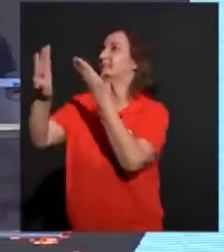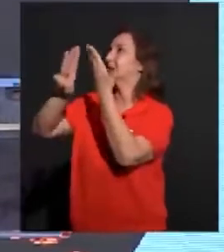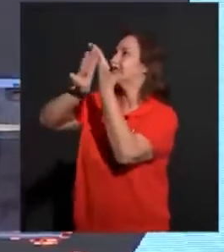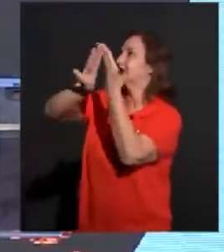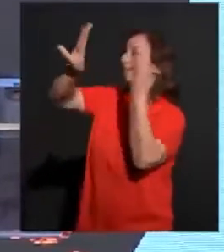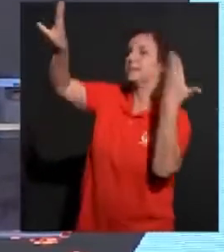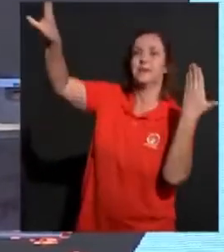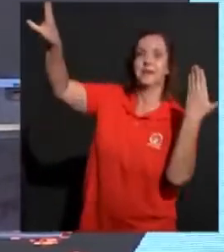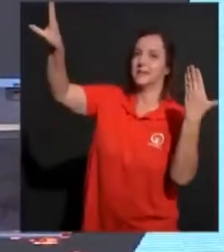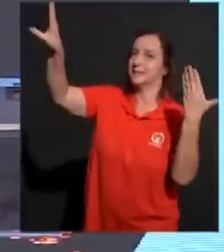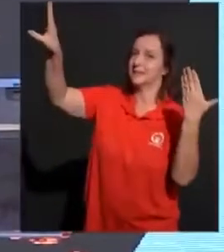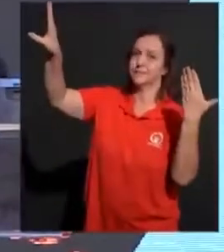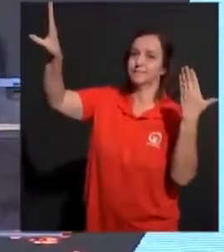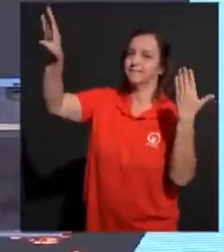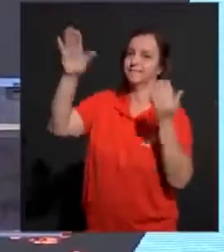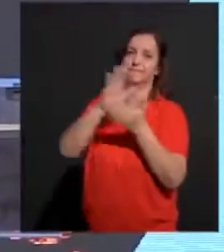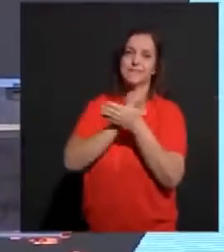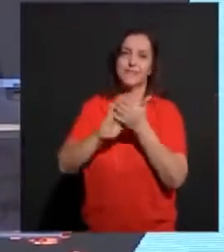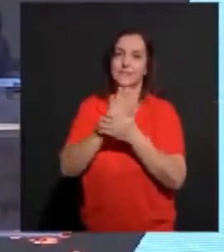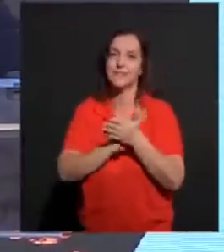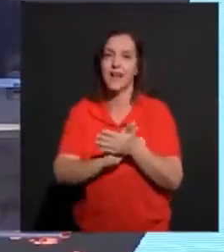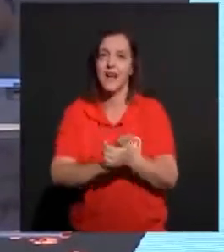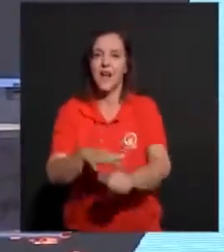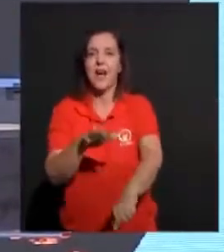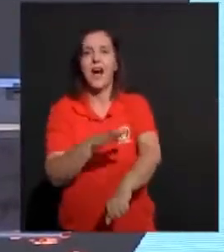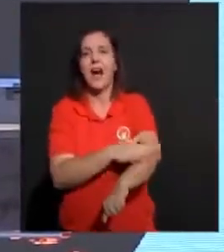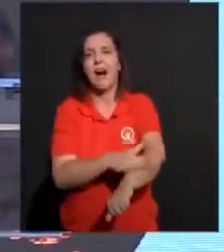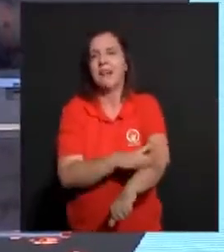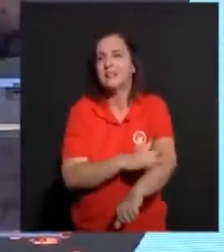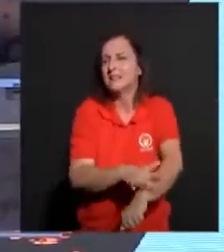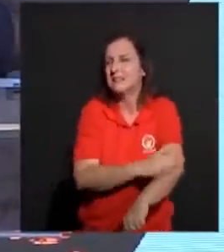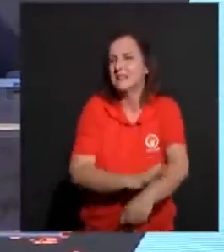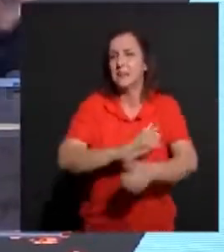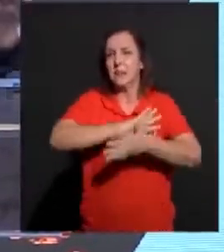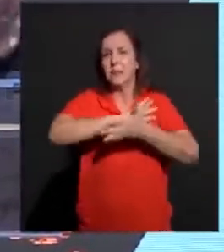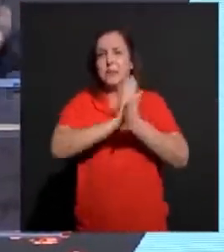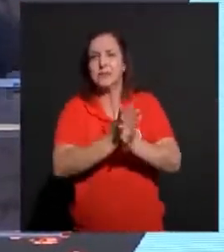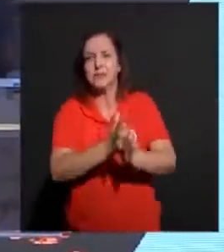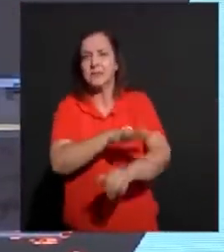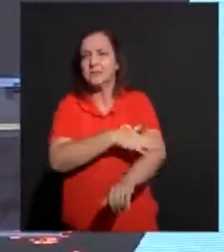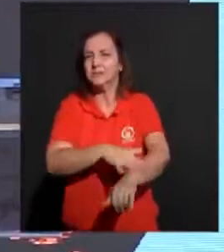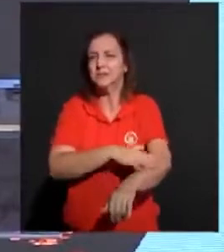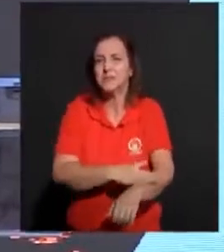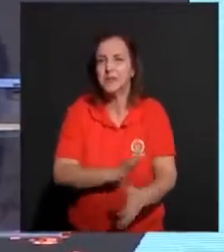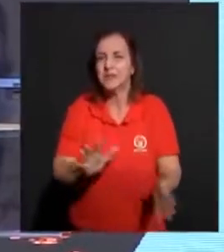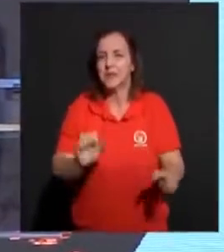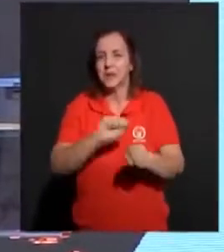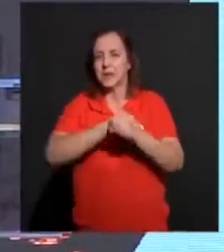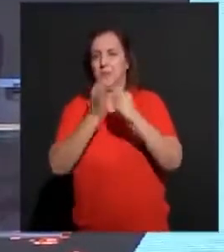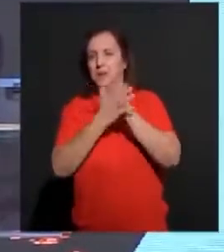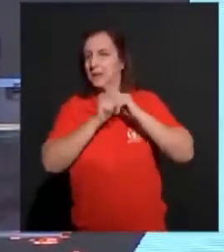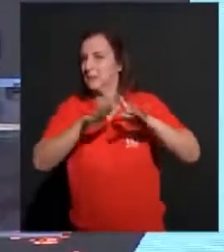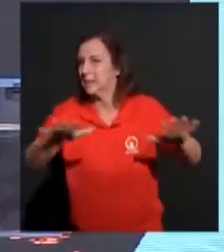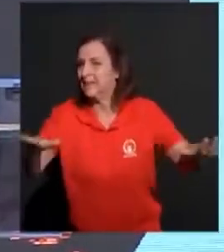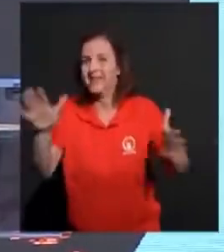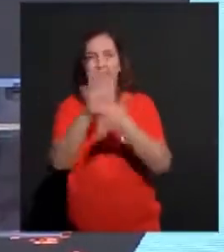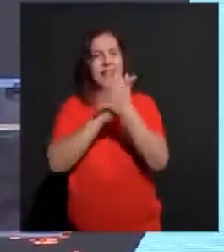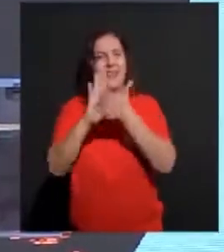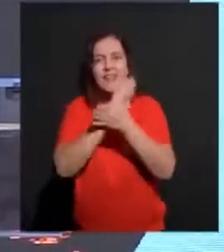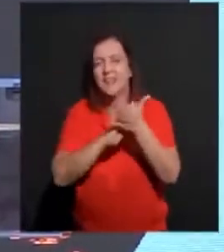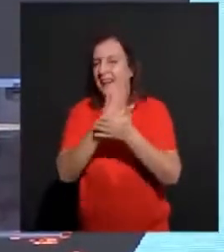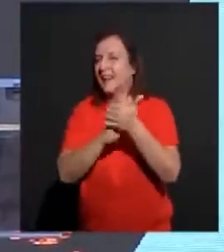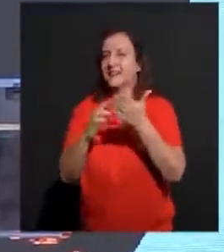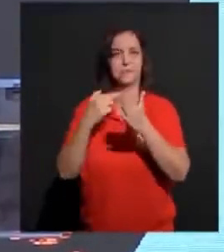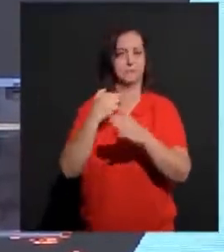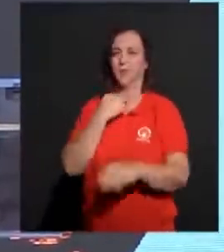Não existe pandemia. Não existe racismo. Não existe preconceito. Não existe nada disso. Que possa te separar deste amor. Que tudo